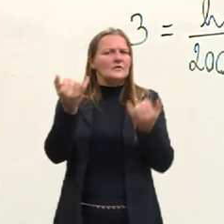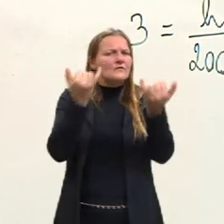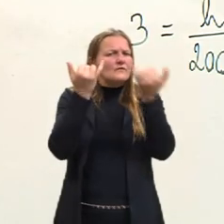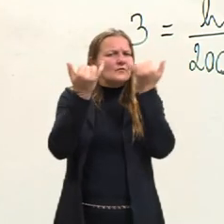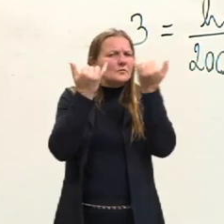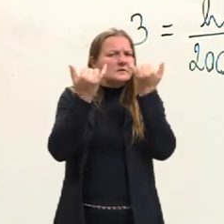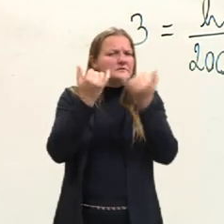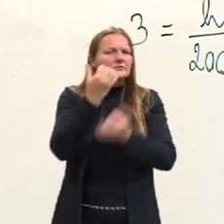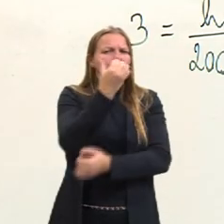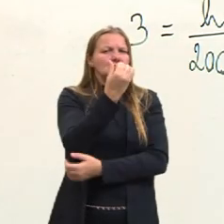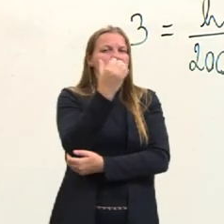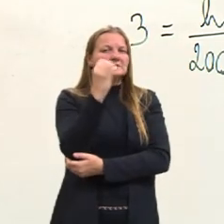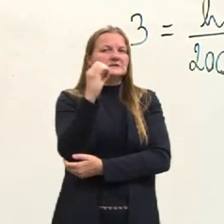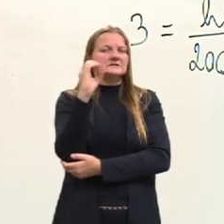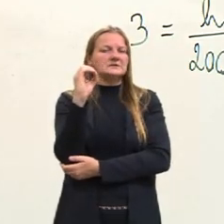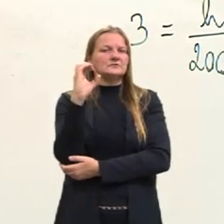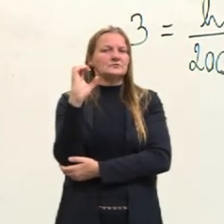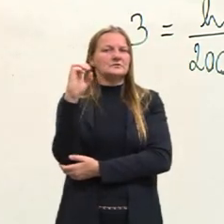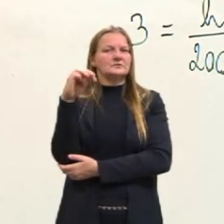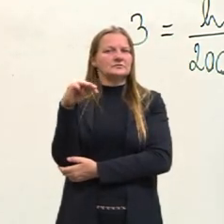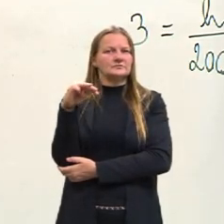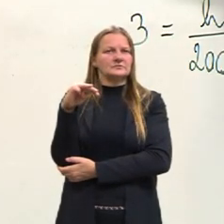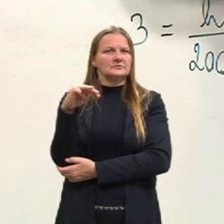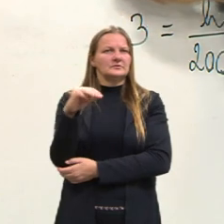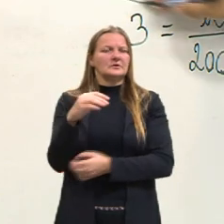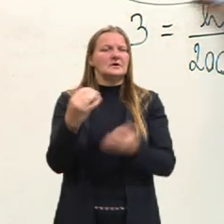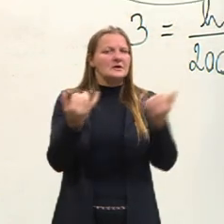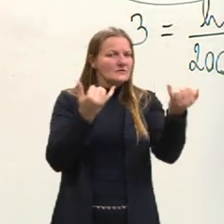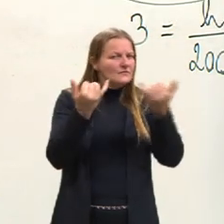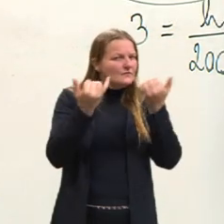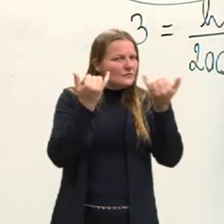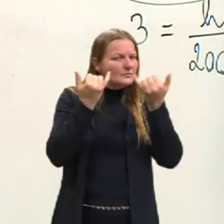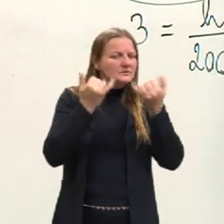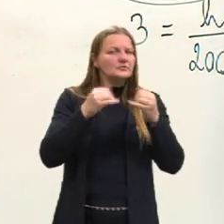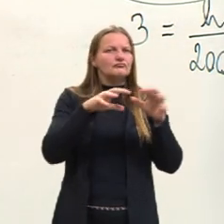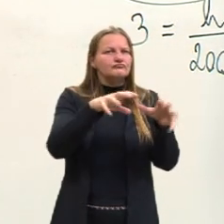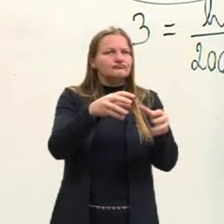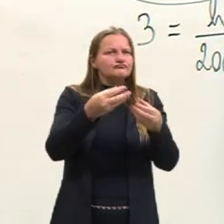altura é 600. Estou pegando as mesmas informações daqui, gente, ó.